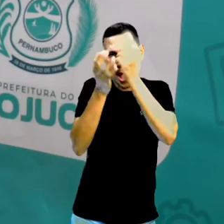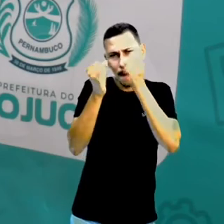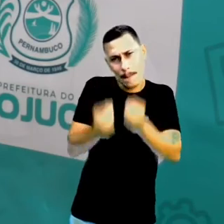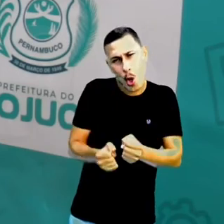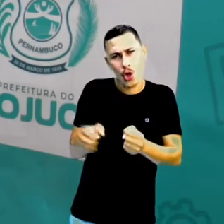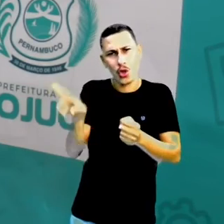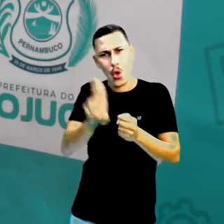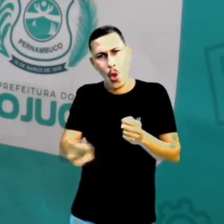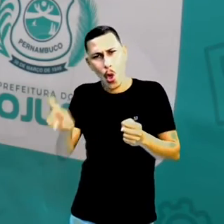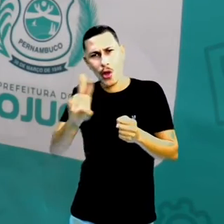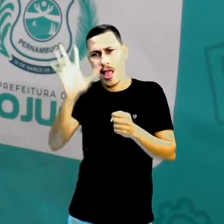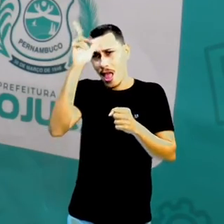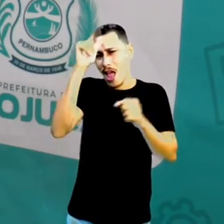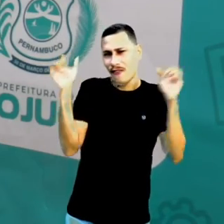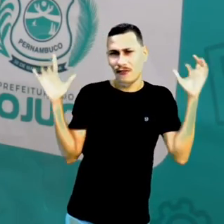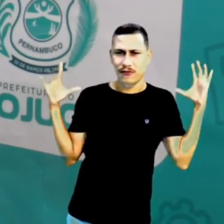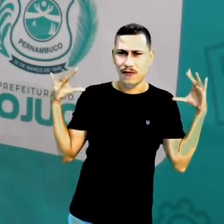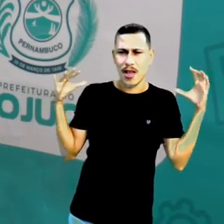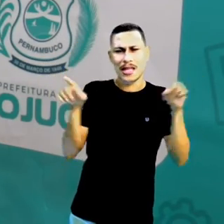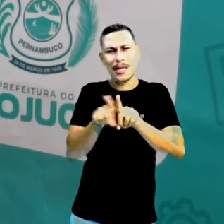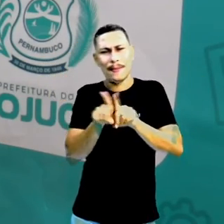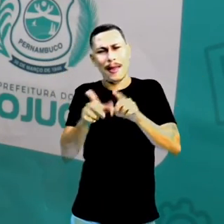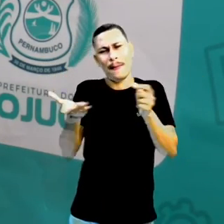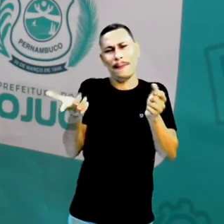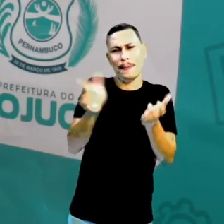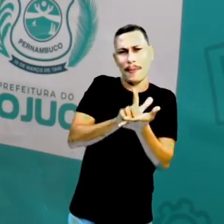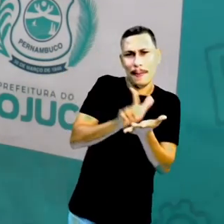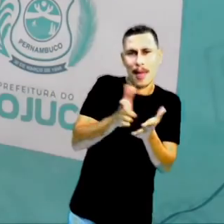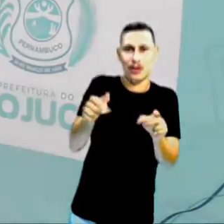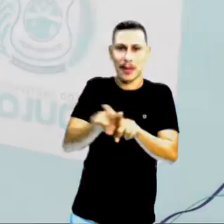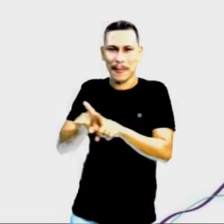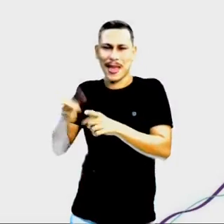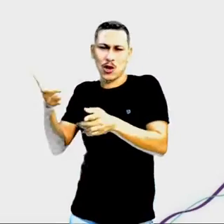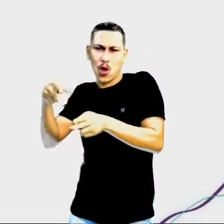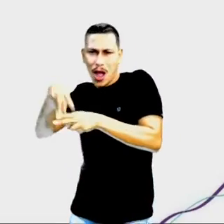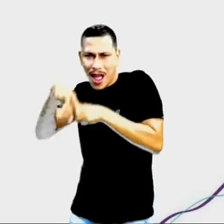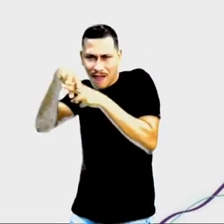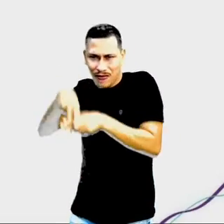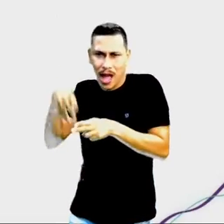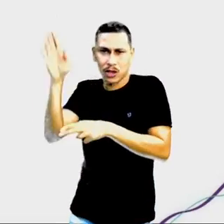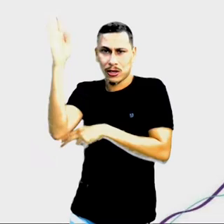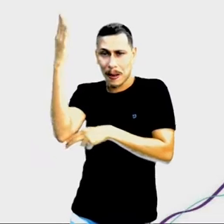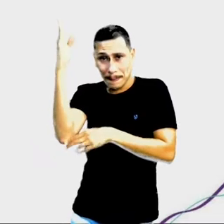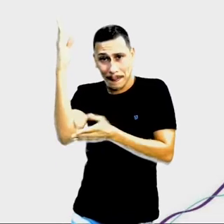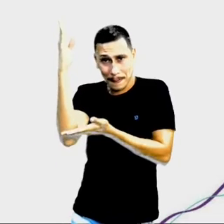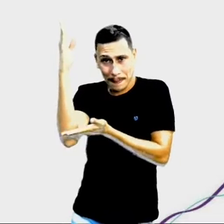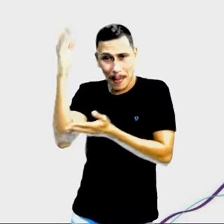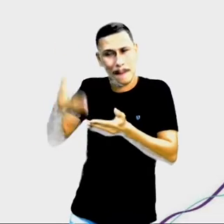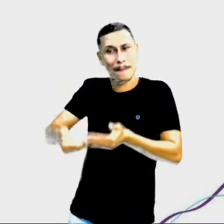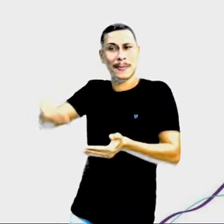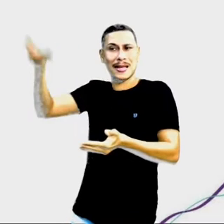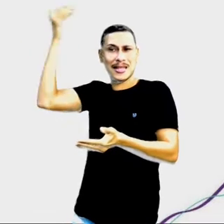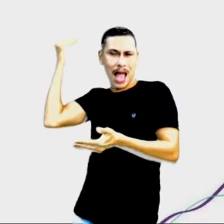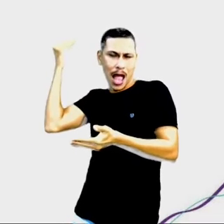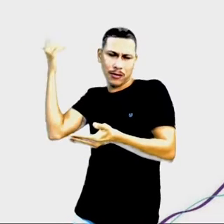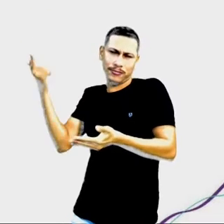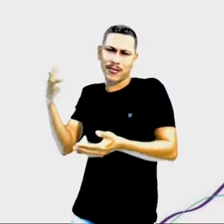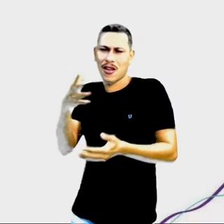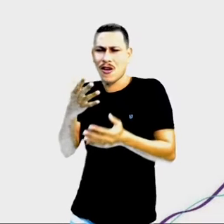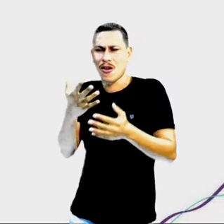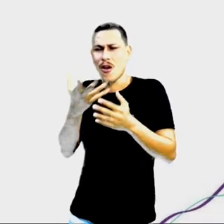jornais, com papéis E aqui temos o cavalo de pau Que antes os pais faziam para os filhos